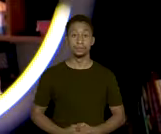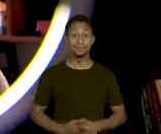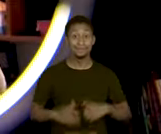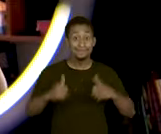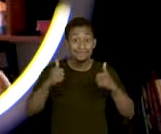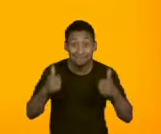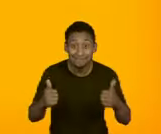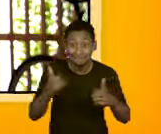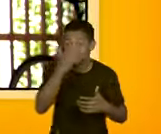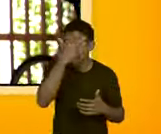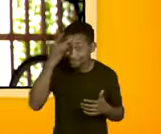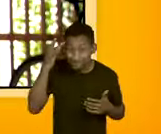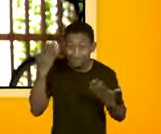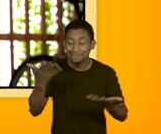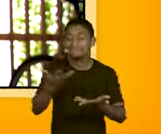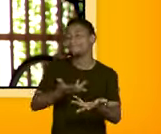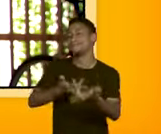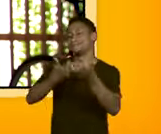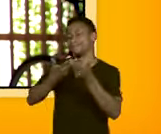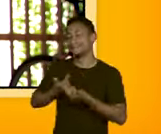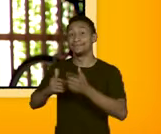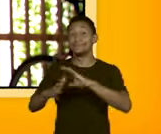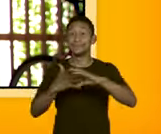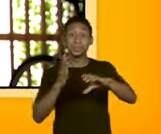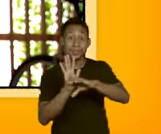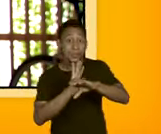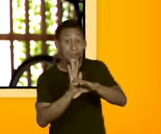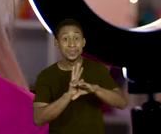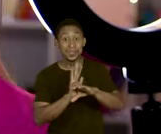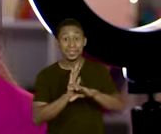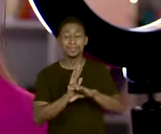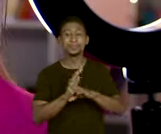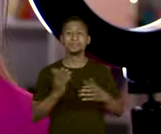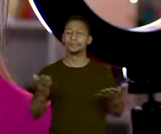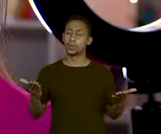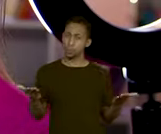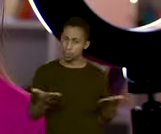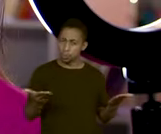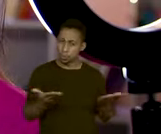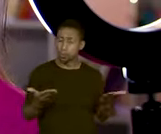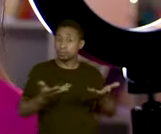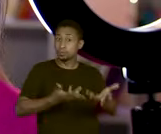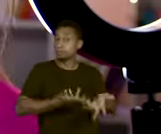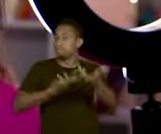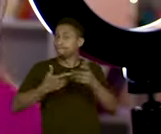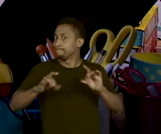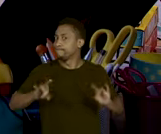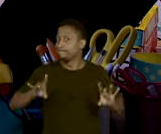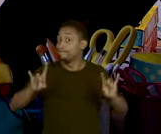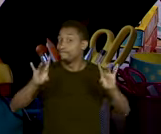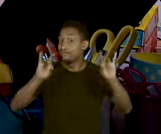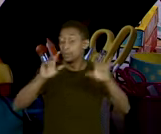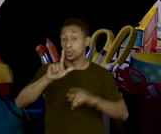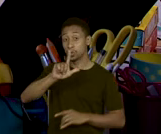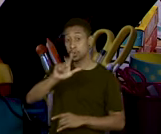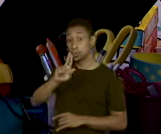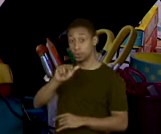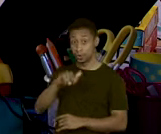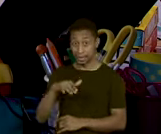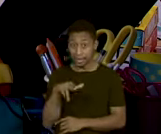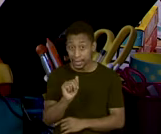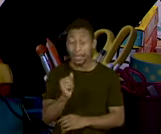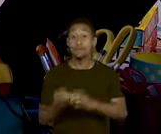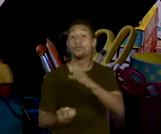Fala, galera! Bem-vindos a mais um vídeo do nosso canal. Hoje, com uma convidada muito especial, a Luana Genô,